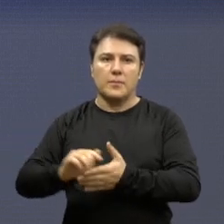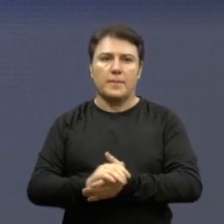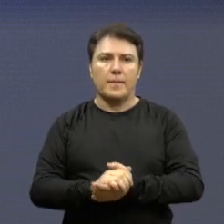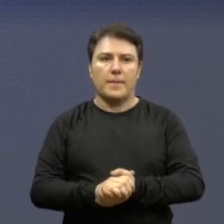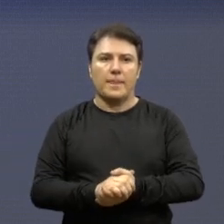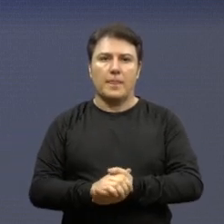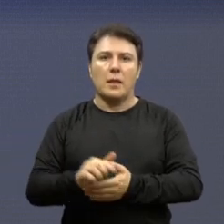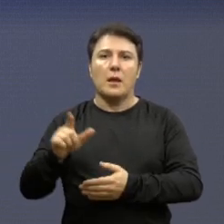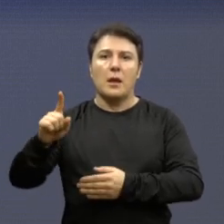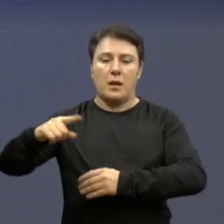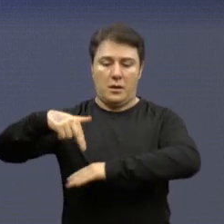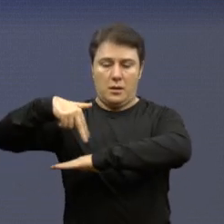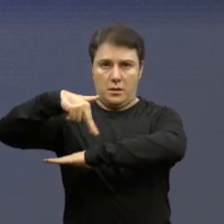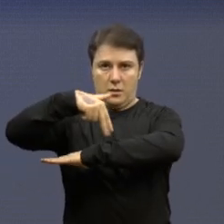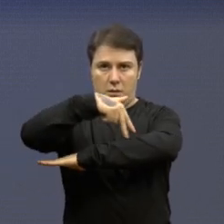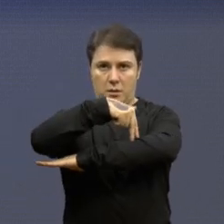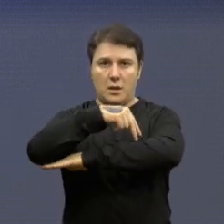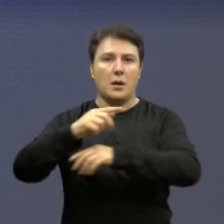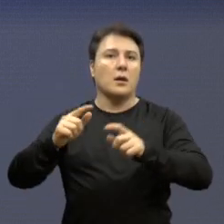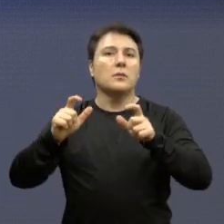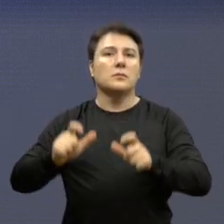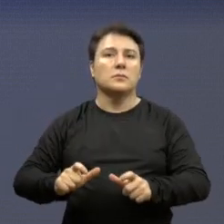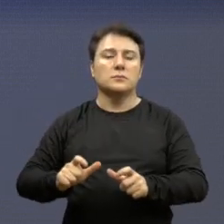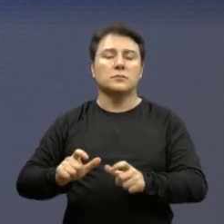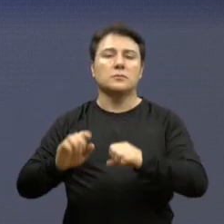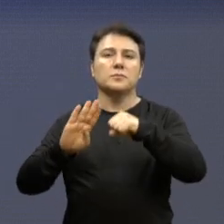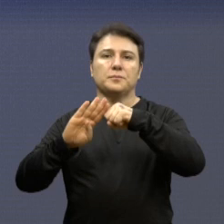Isso aí é numa calçada, lá no Jardim Arco-Íris.